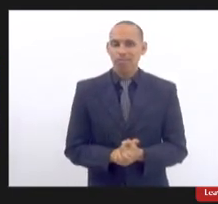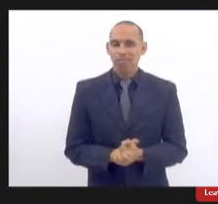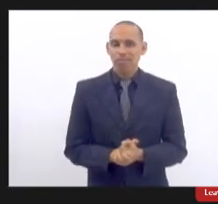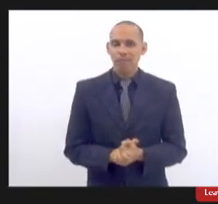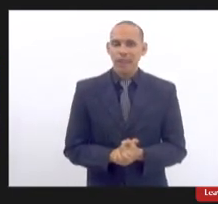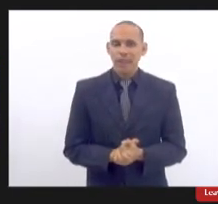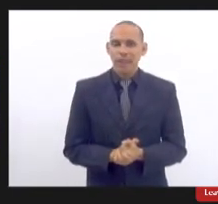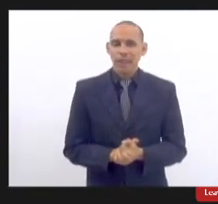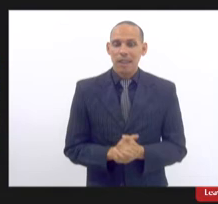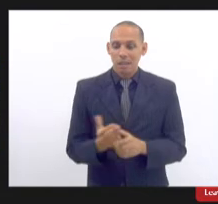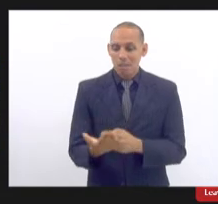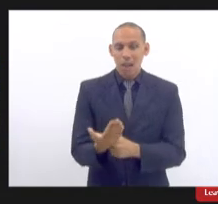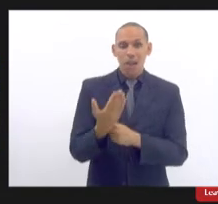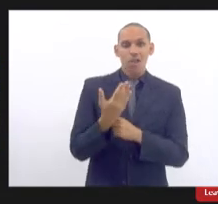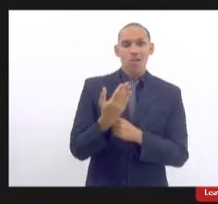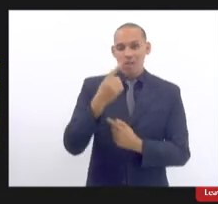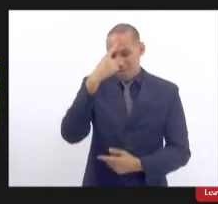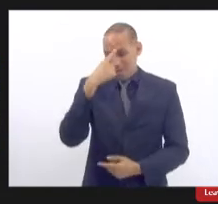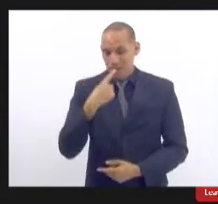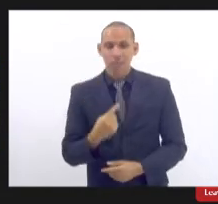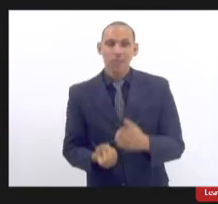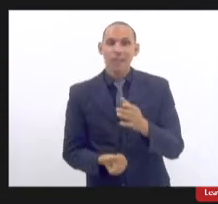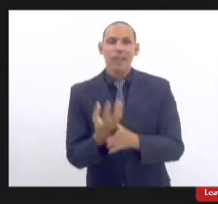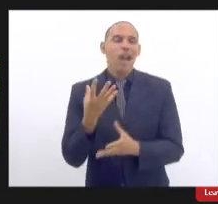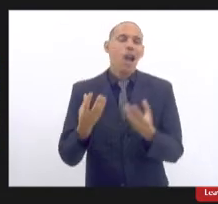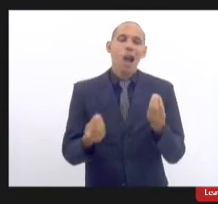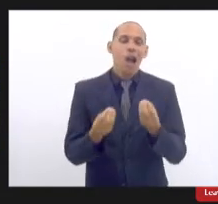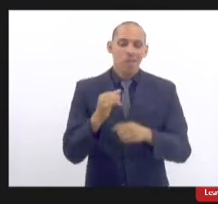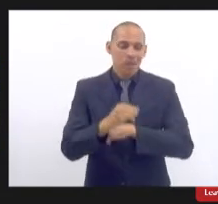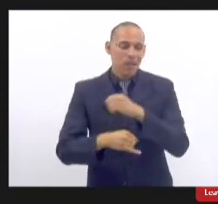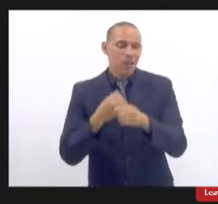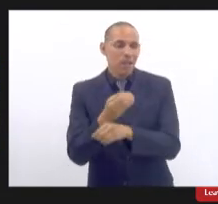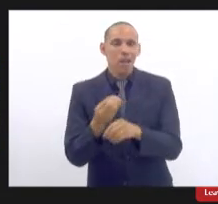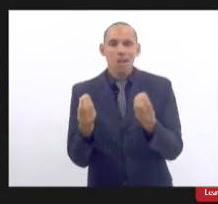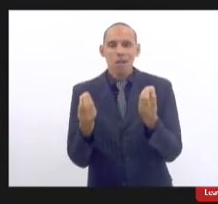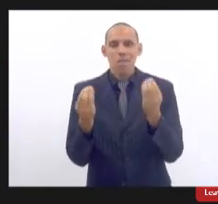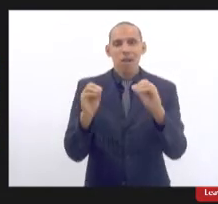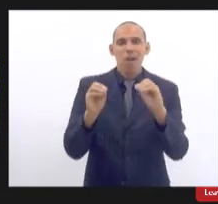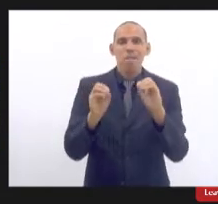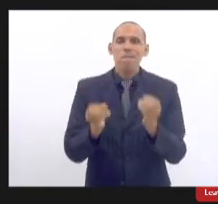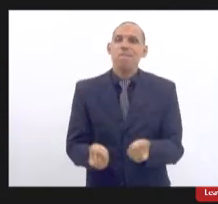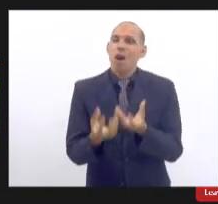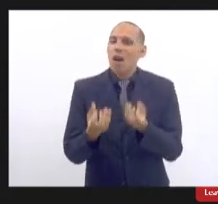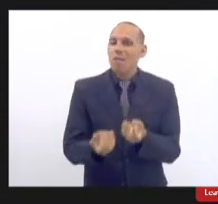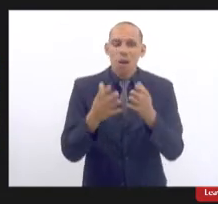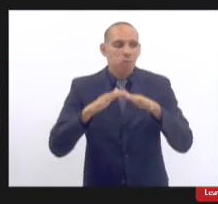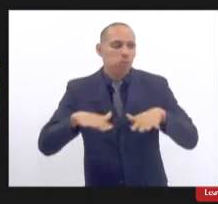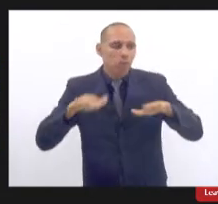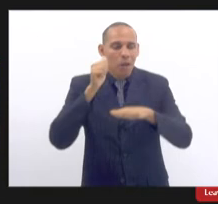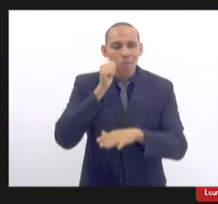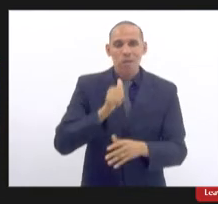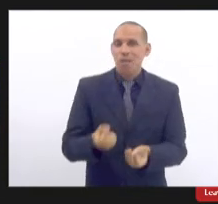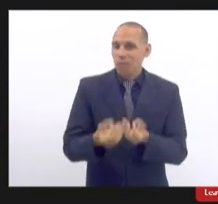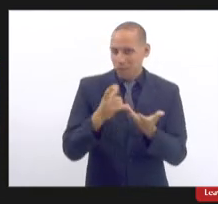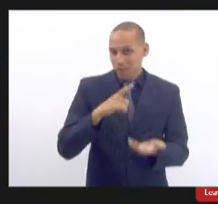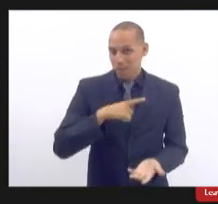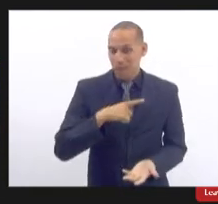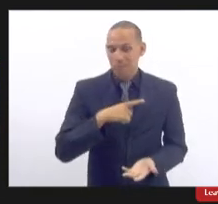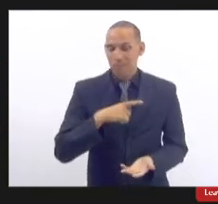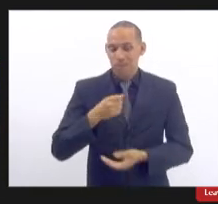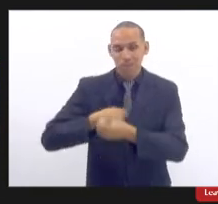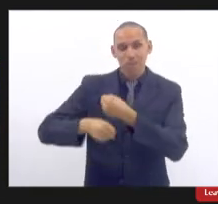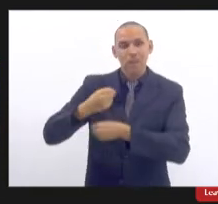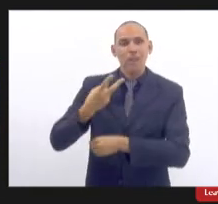me fez criar esse perfil e colocar na internet mais informações para que as mulheres pudessem se informar então em 2019